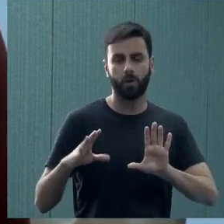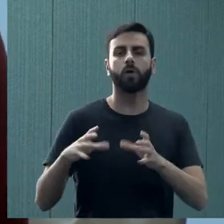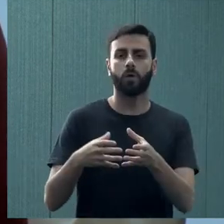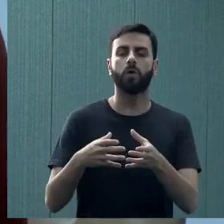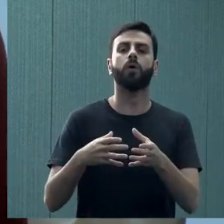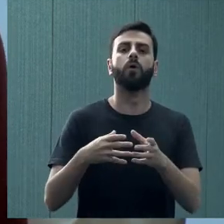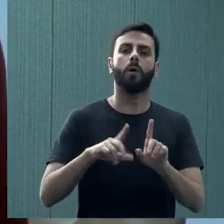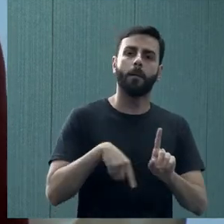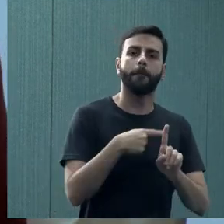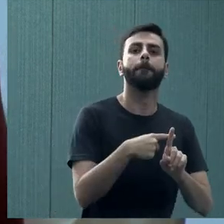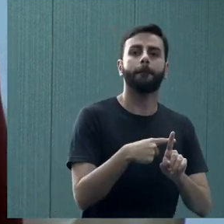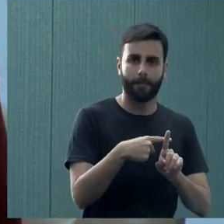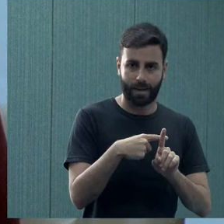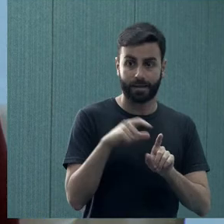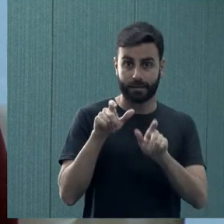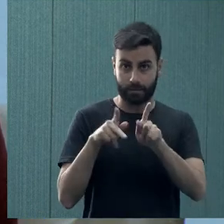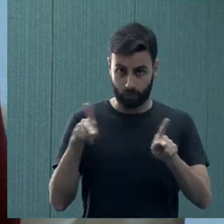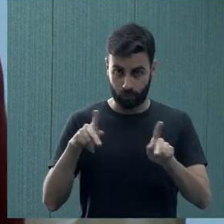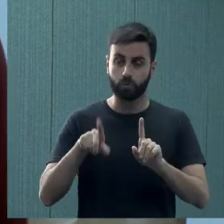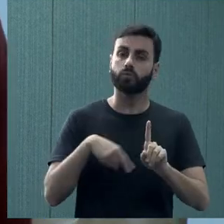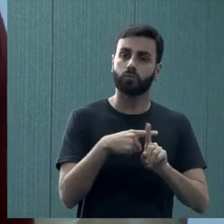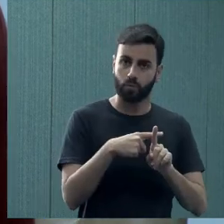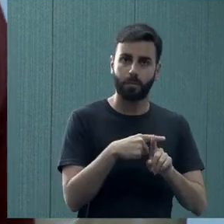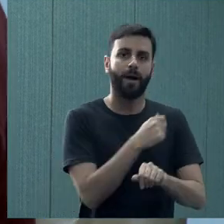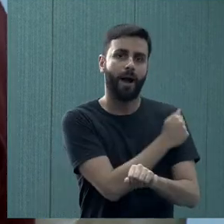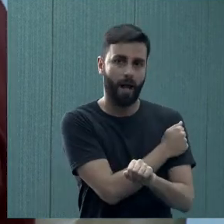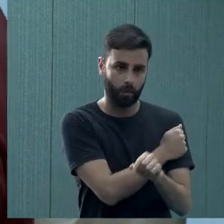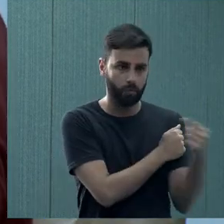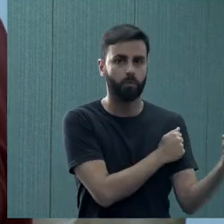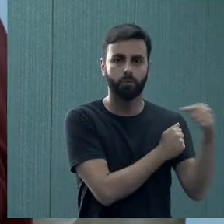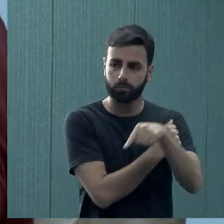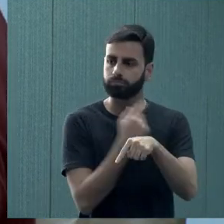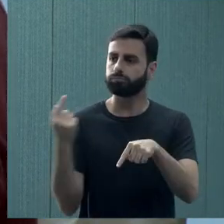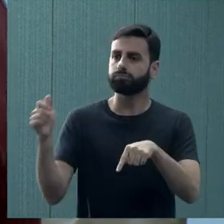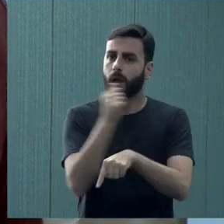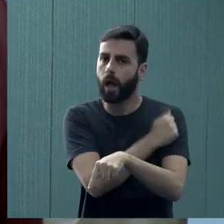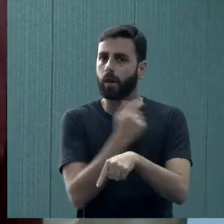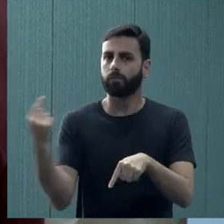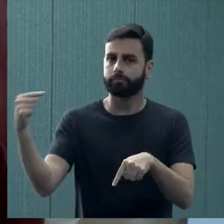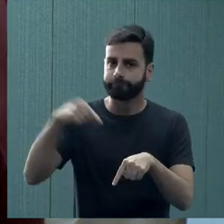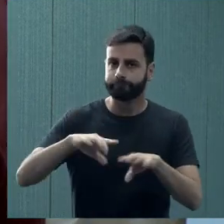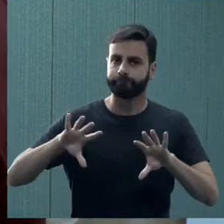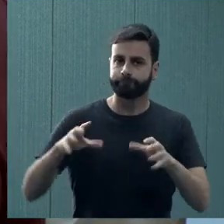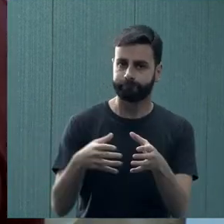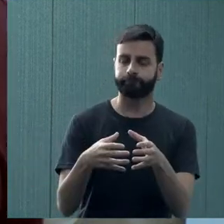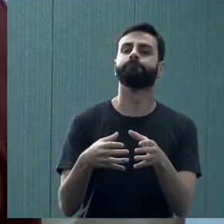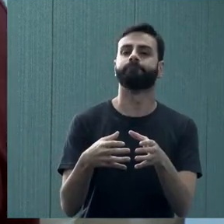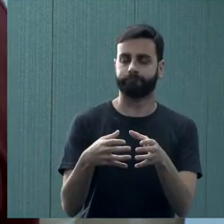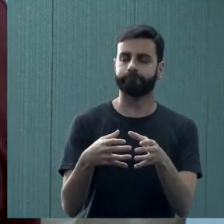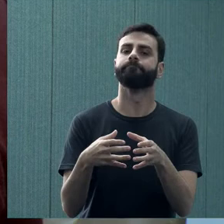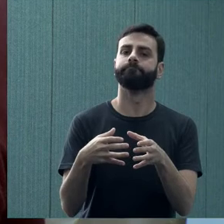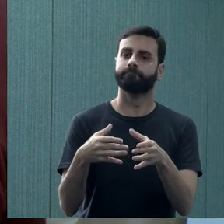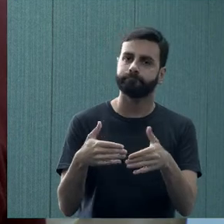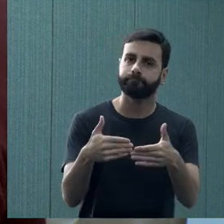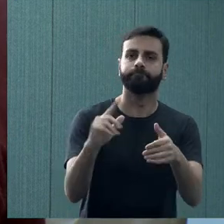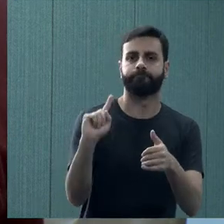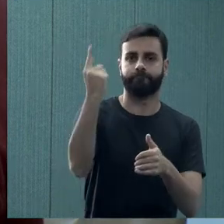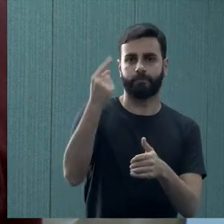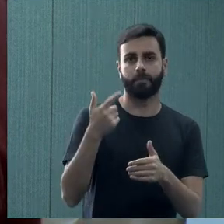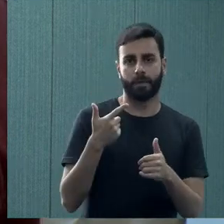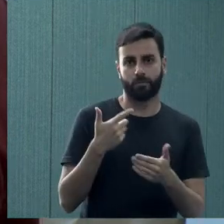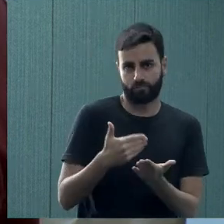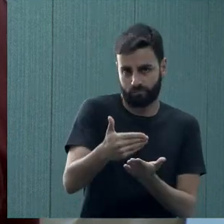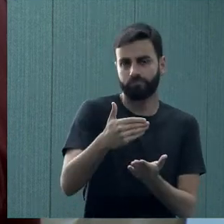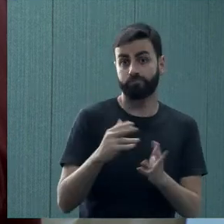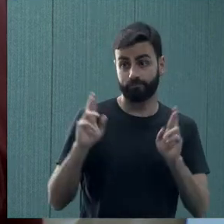juntamente com os estagiários vinculados aos cursos de formação que a universidade tem para implantar essa unidade, não